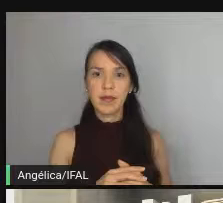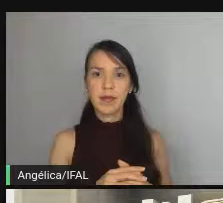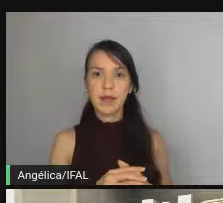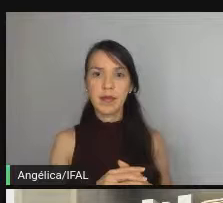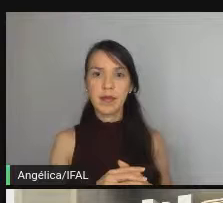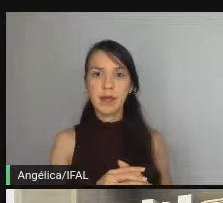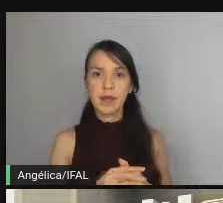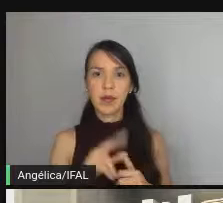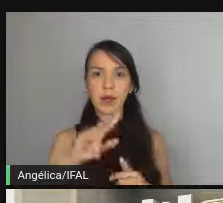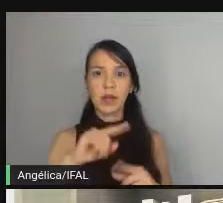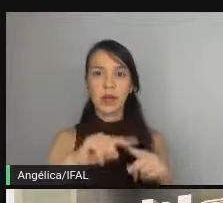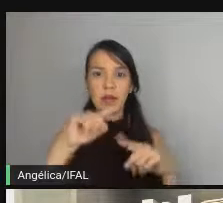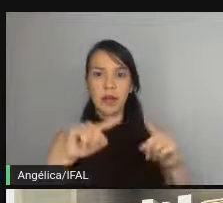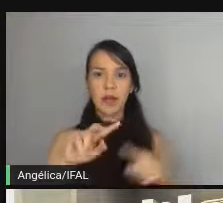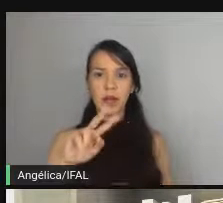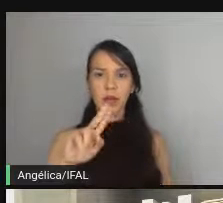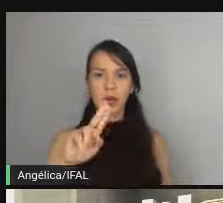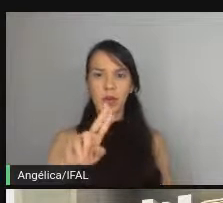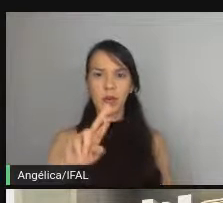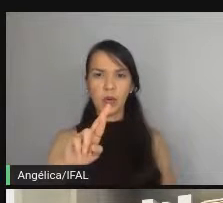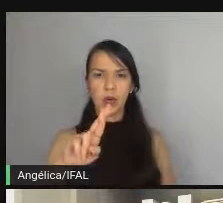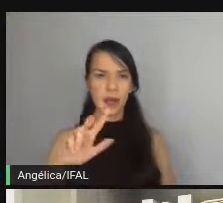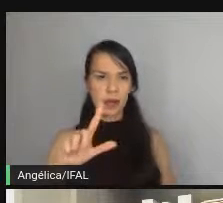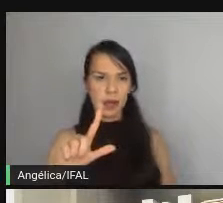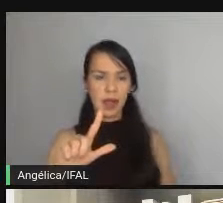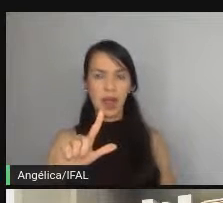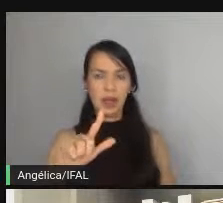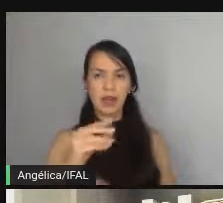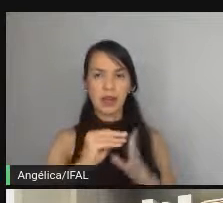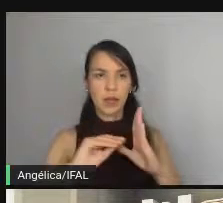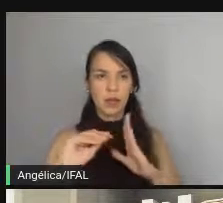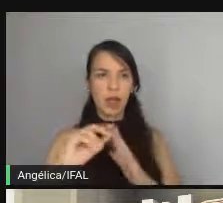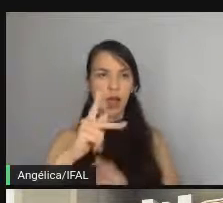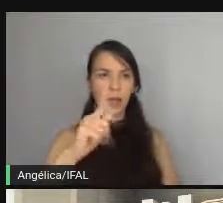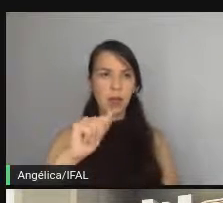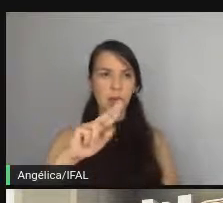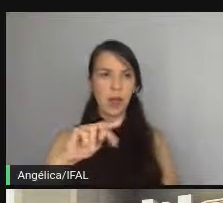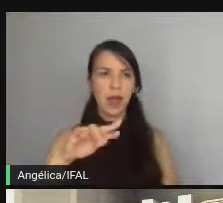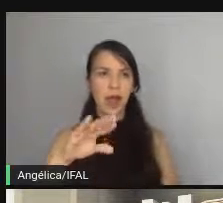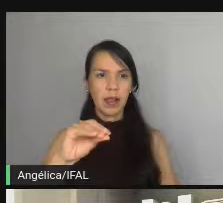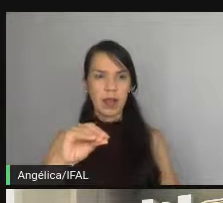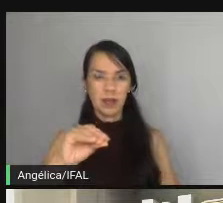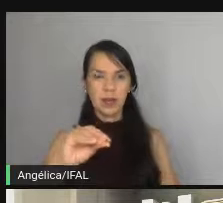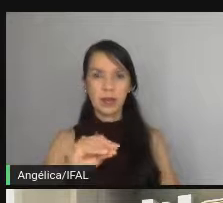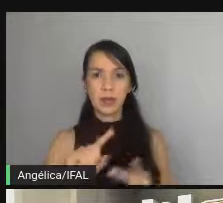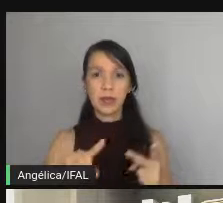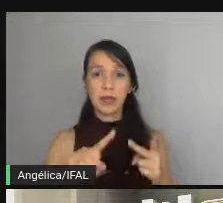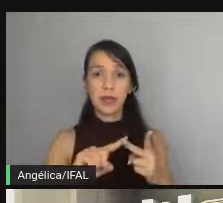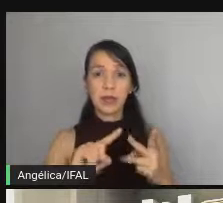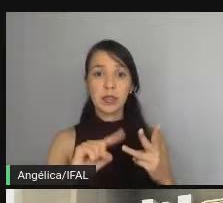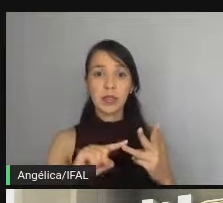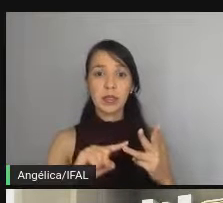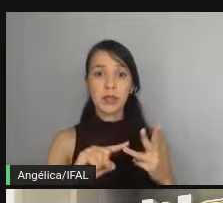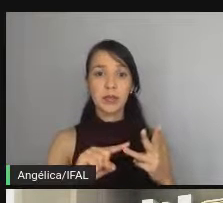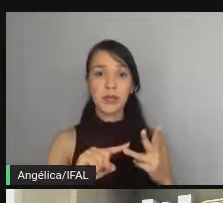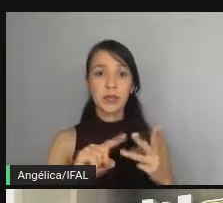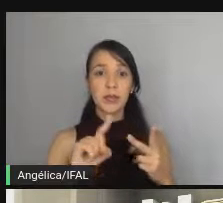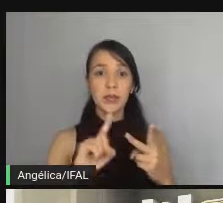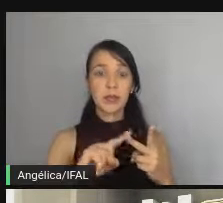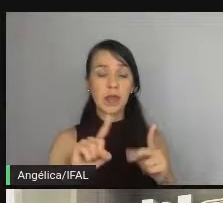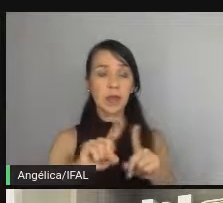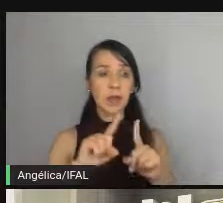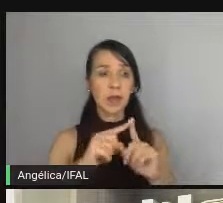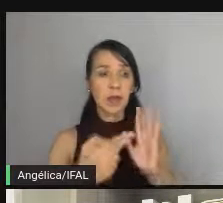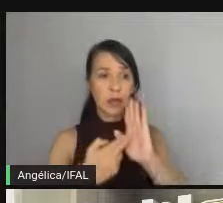que vai variar é a URL que a gente vai passar como parâmetro né Rachid isso vai variar e a expectativa de resultado